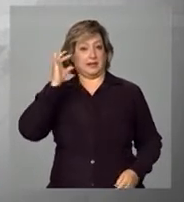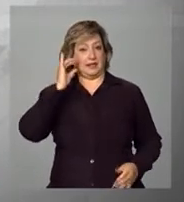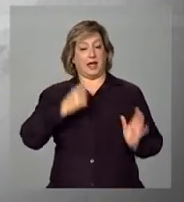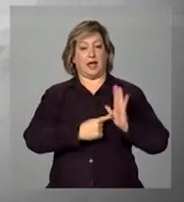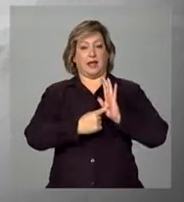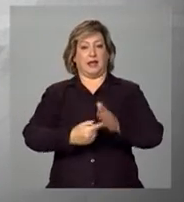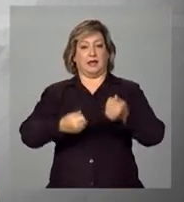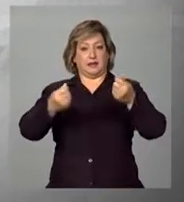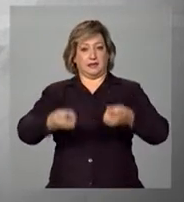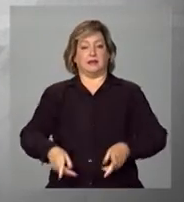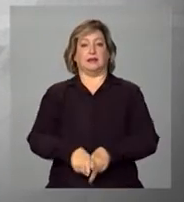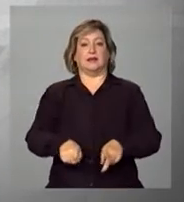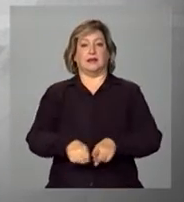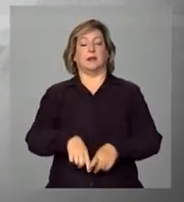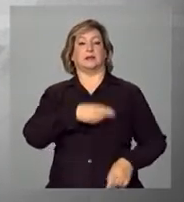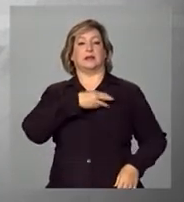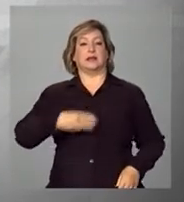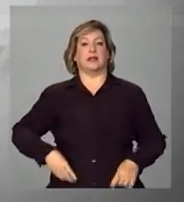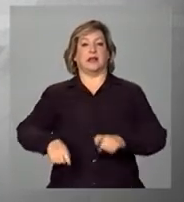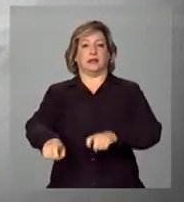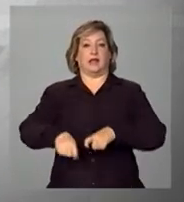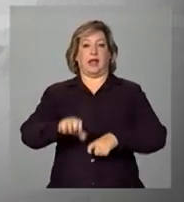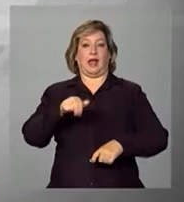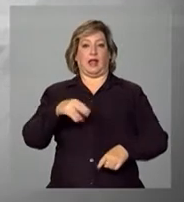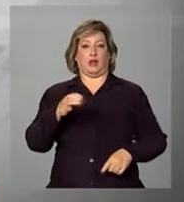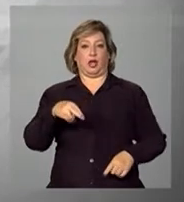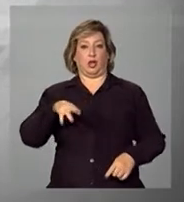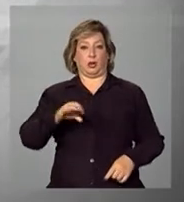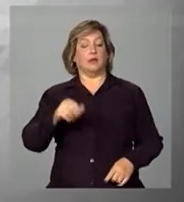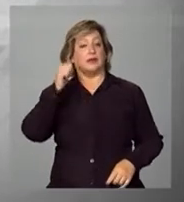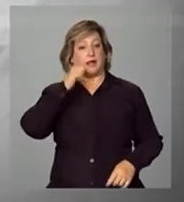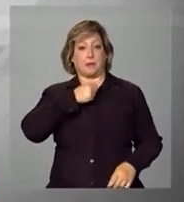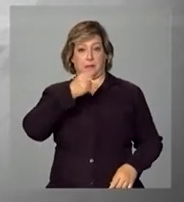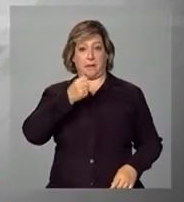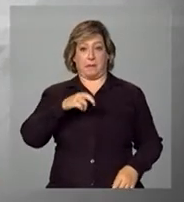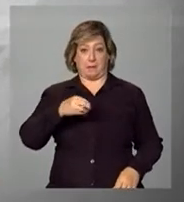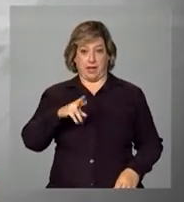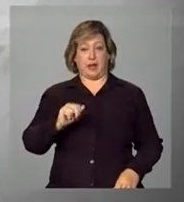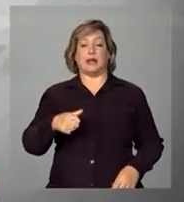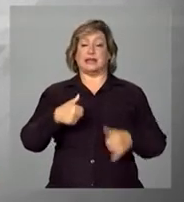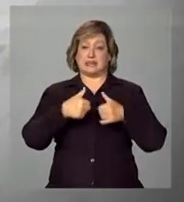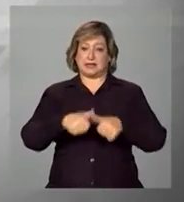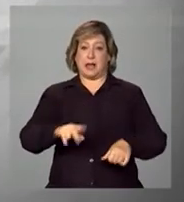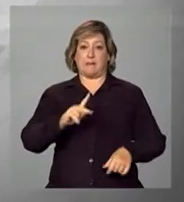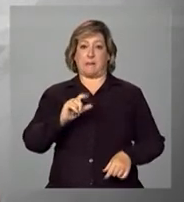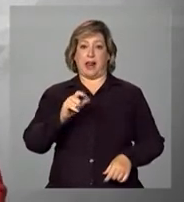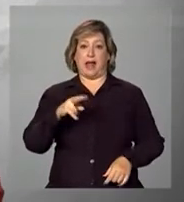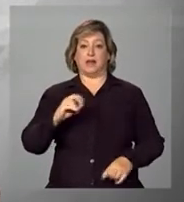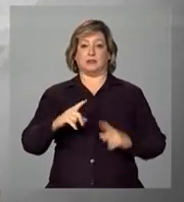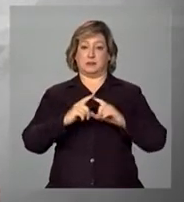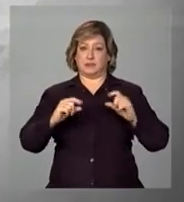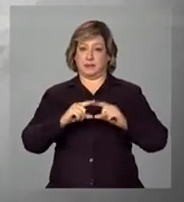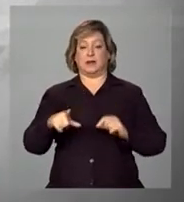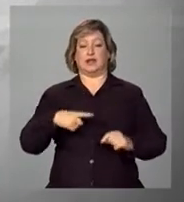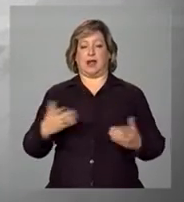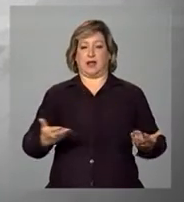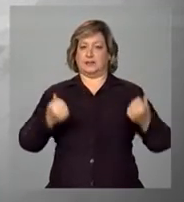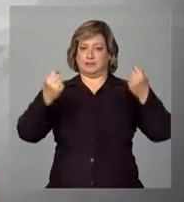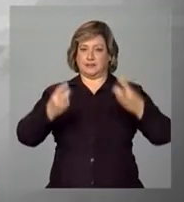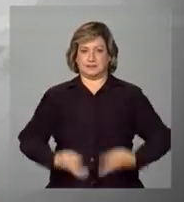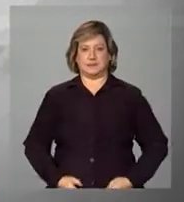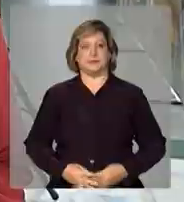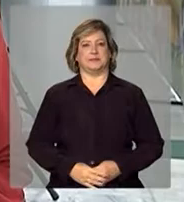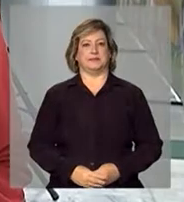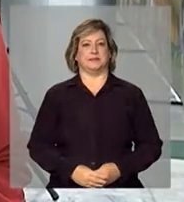ministro da Agricultura Antônio Andrade. A repórter Mara Kenupi está no Palácio do Planalto e tem as informações ao vivo. Bom dia,